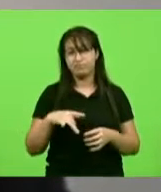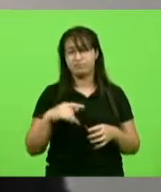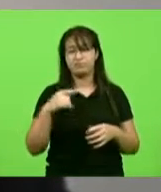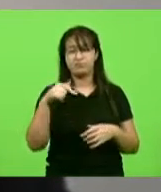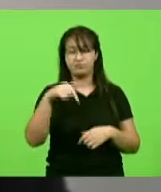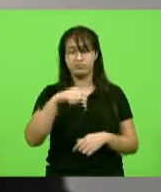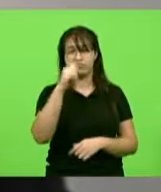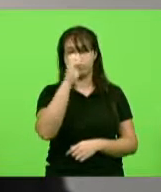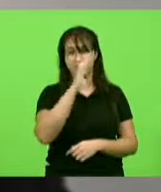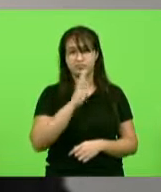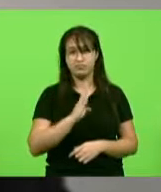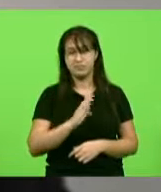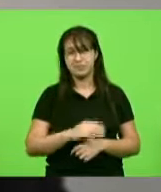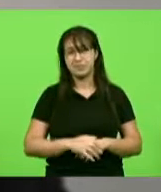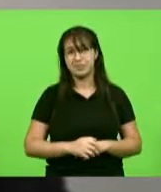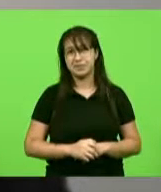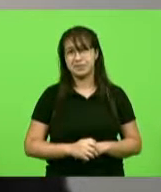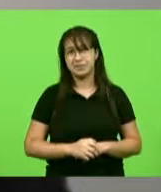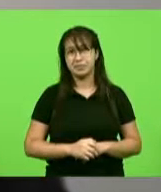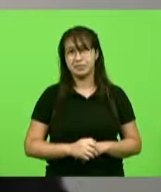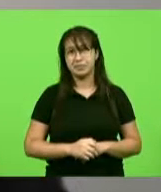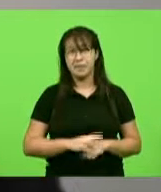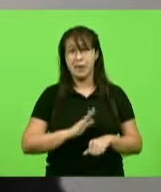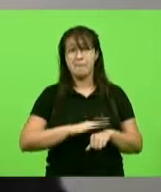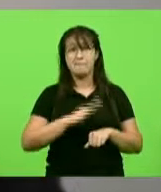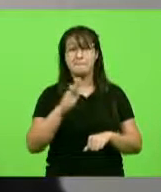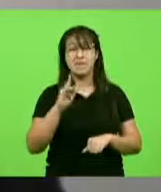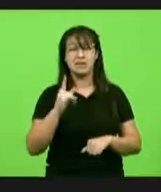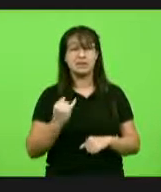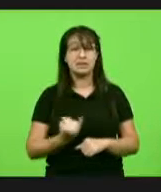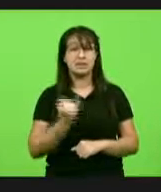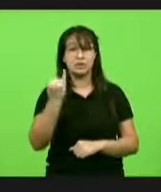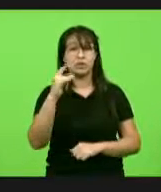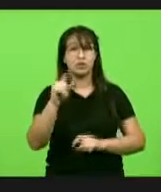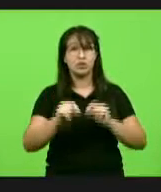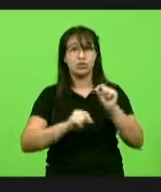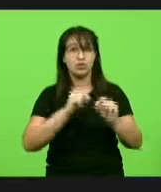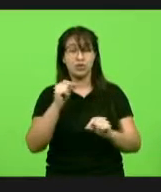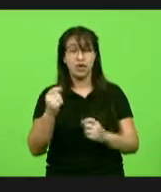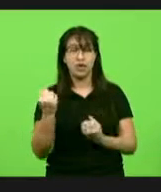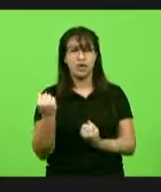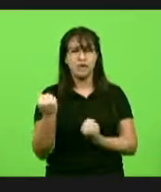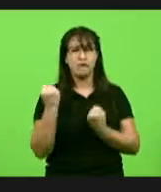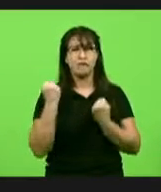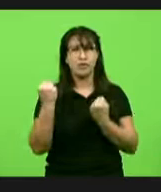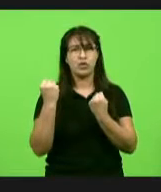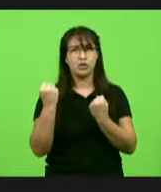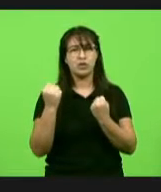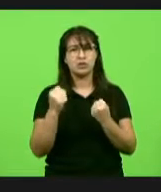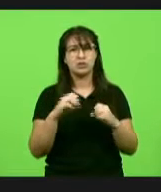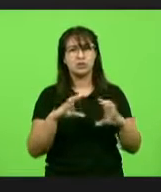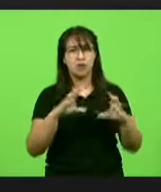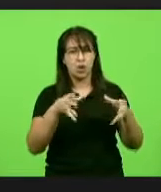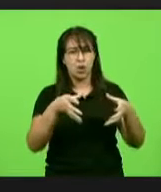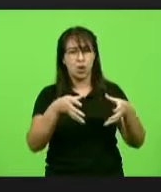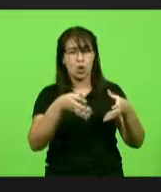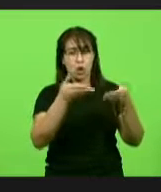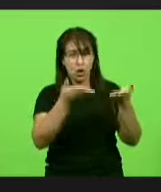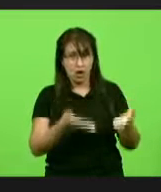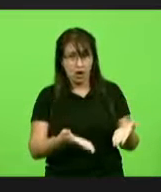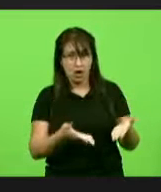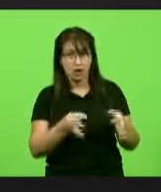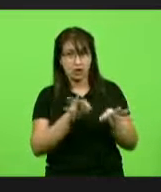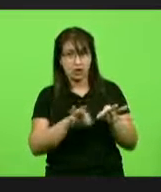temos que, acima de tudo, fortalecer as nossas instituições de saúde, nós